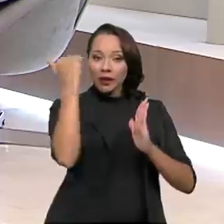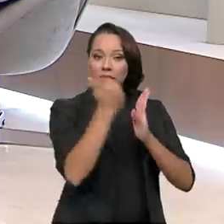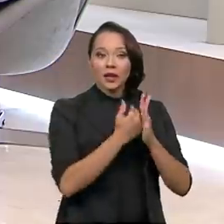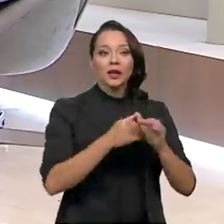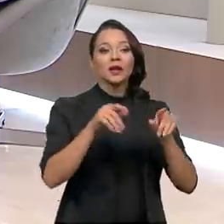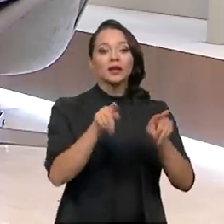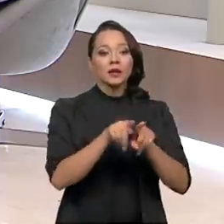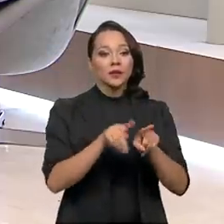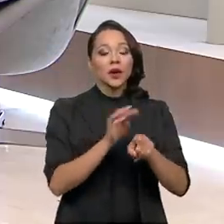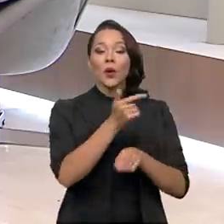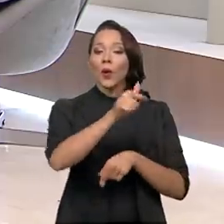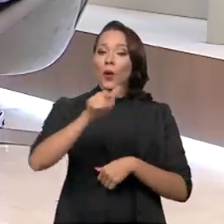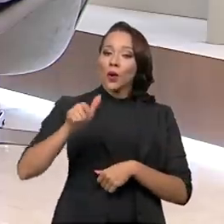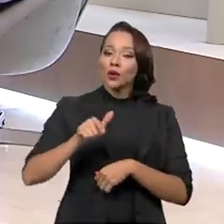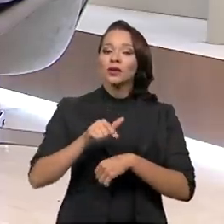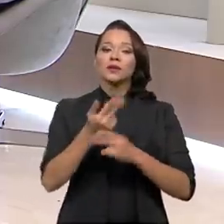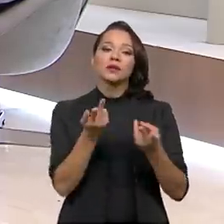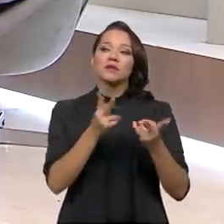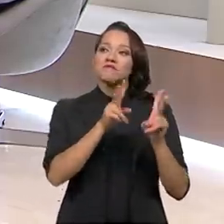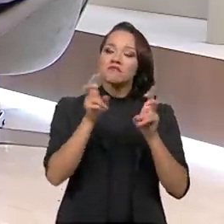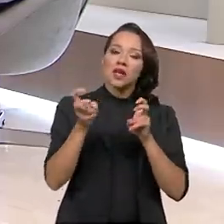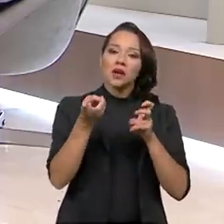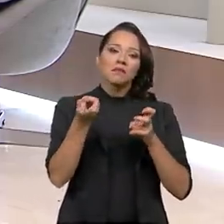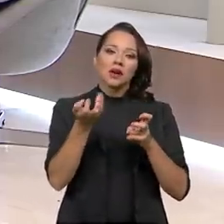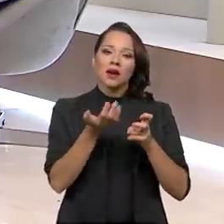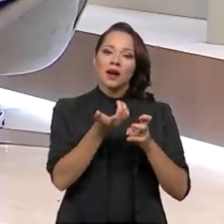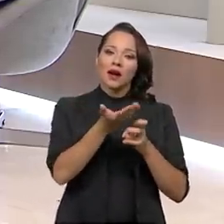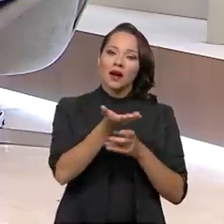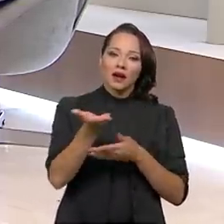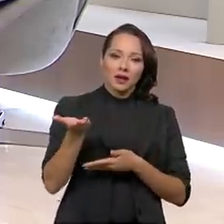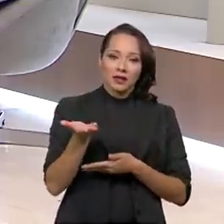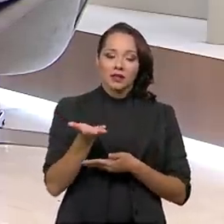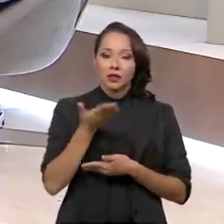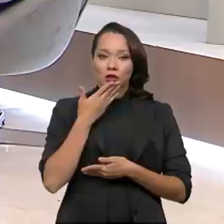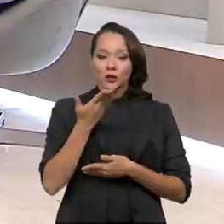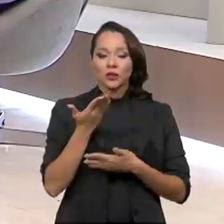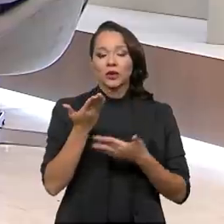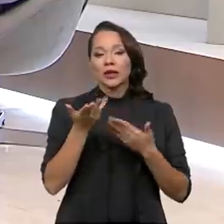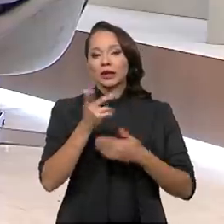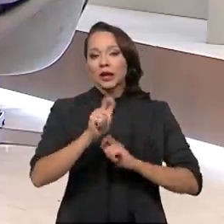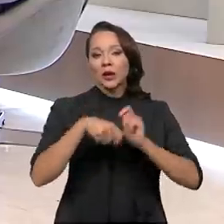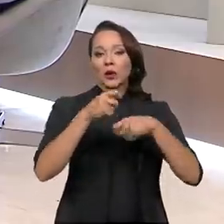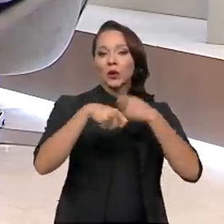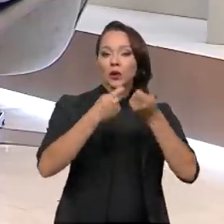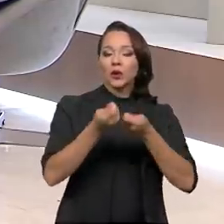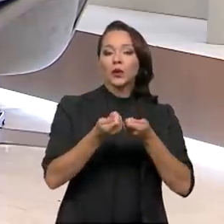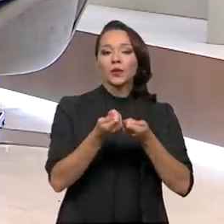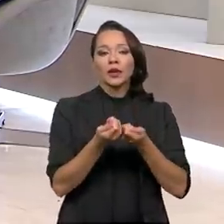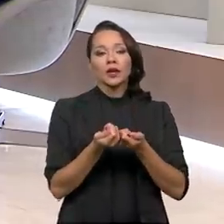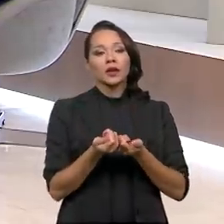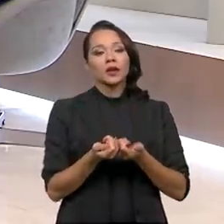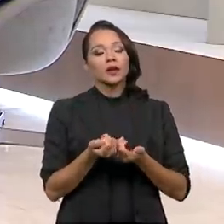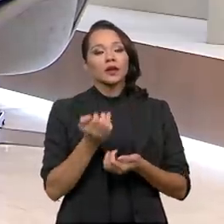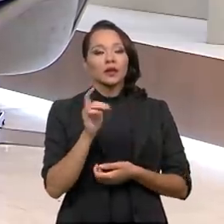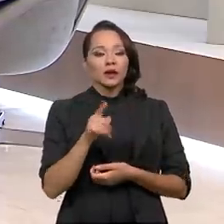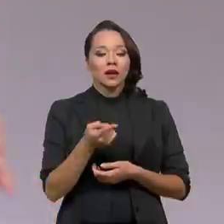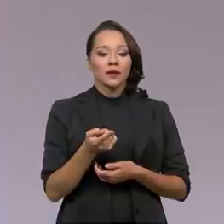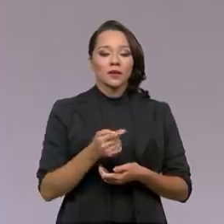também outras questões relativas a essa questão econômica propriamente dita.